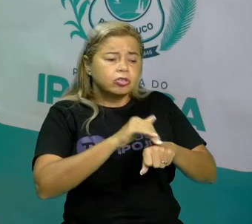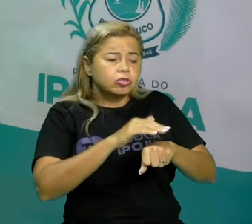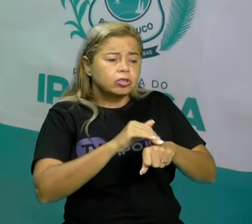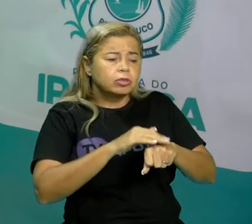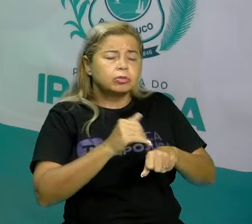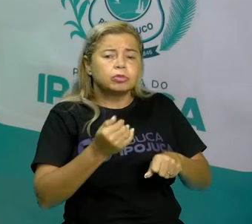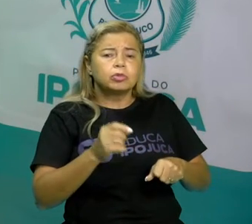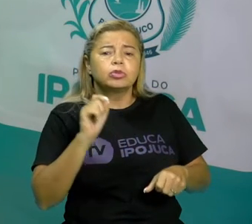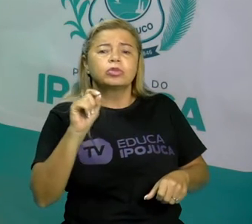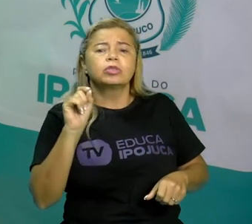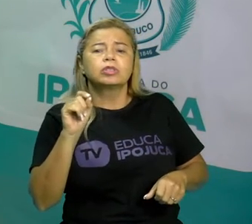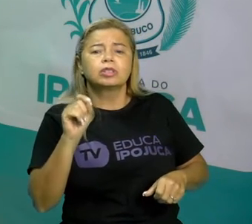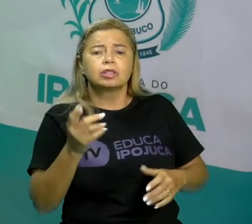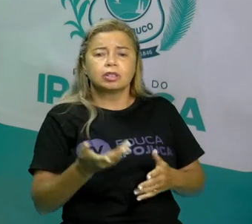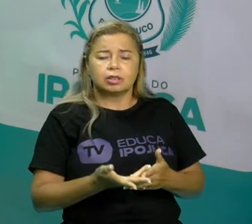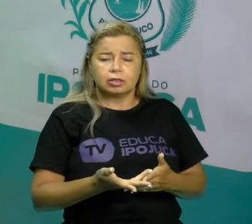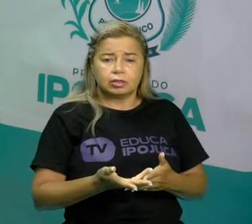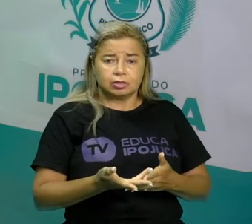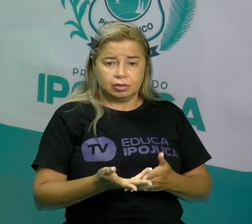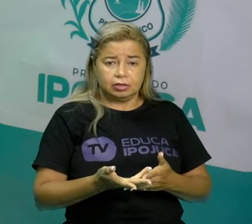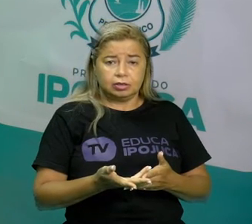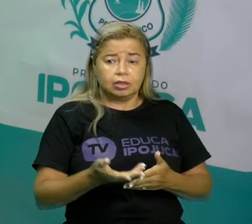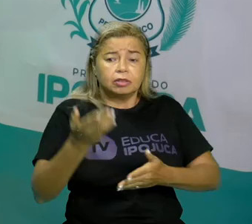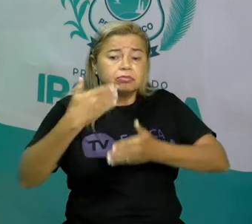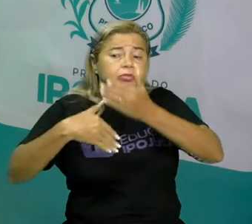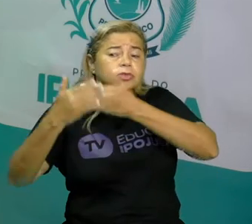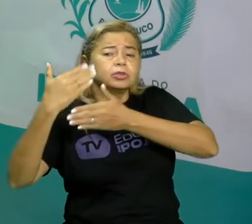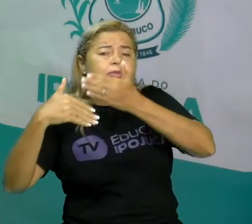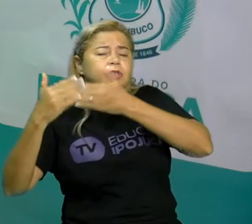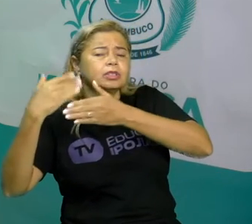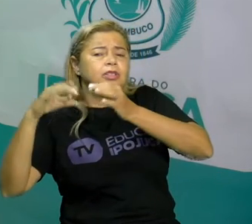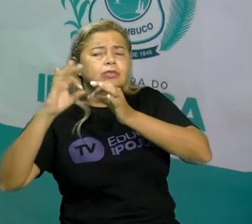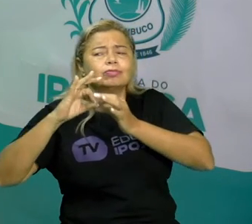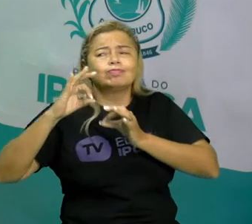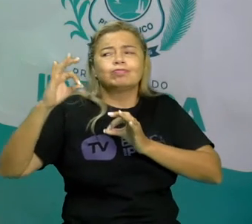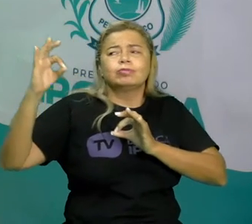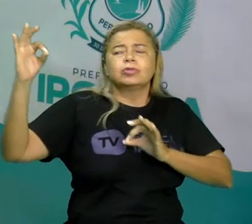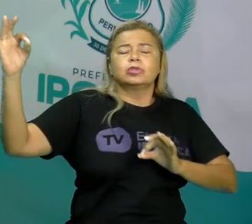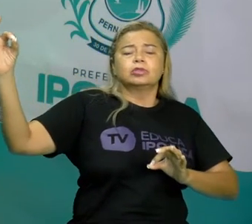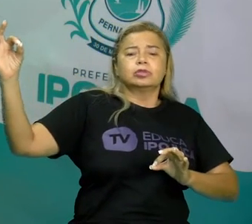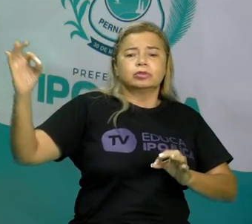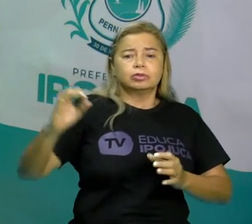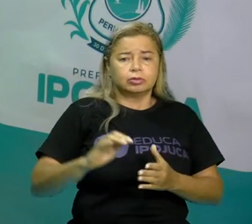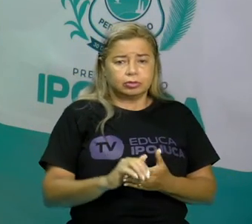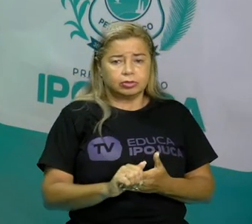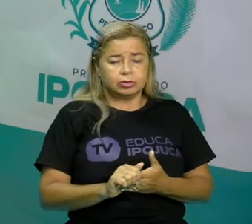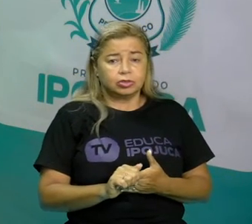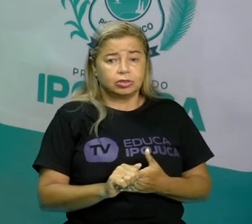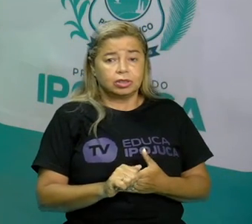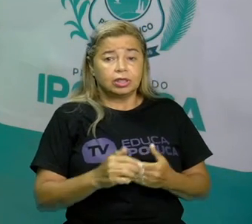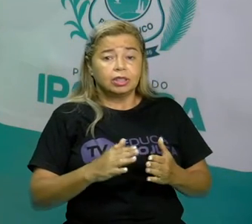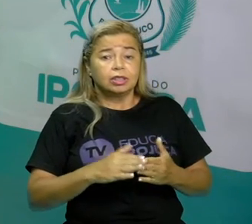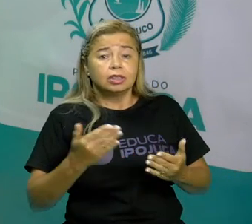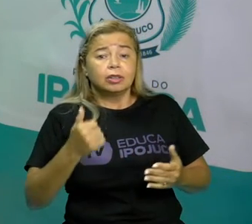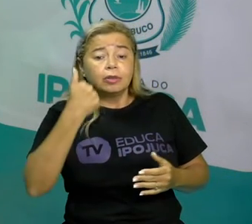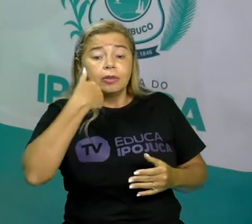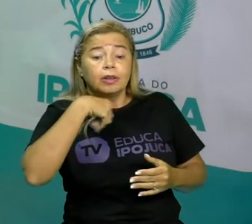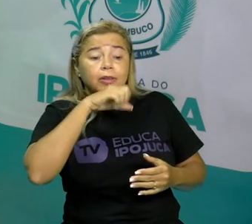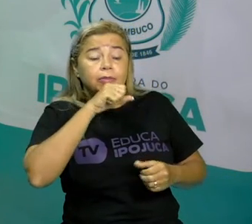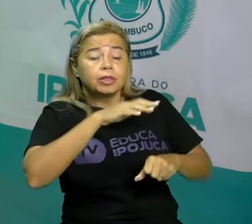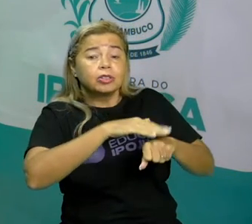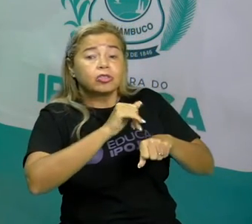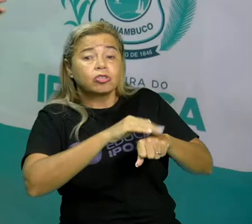entender. Era uma vez, foi longe. Chapeuzinho, venha cá. A mãe está falando com ela agora.